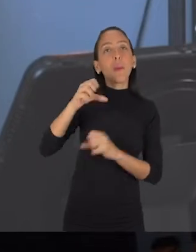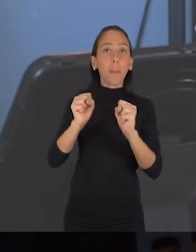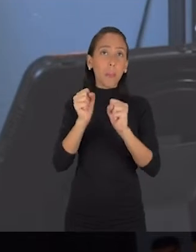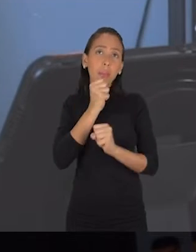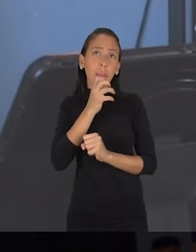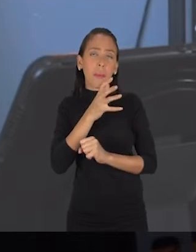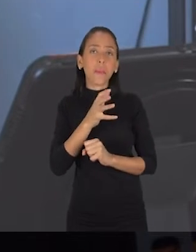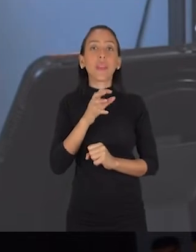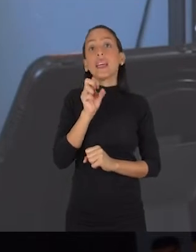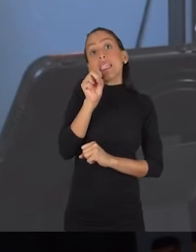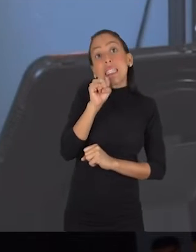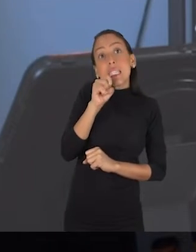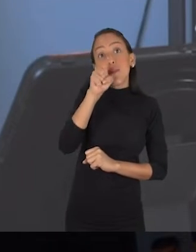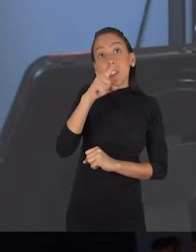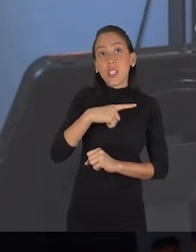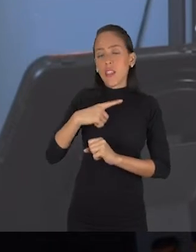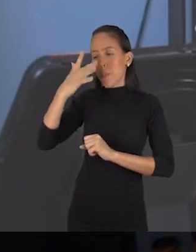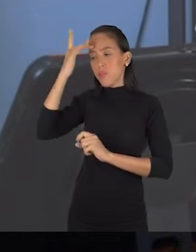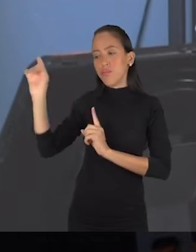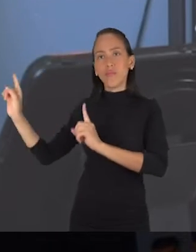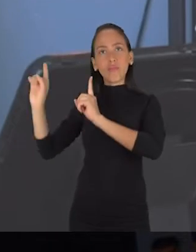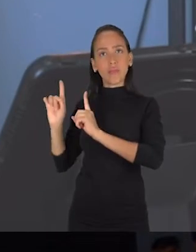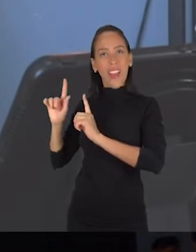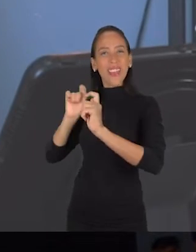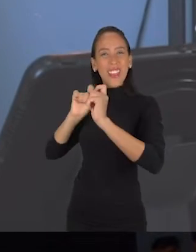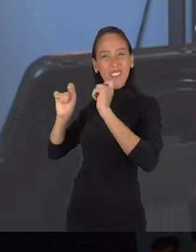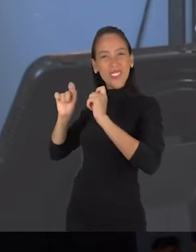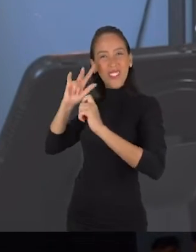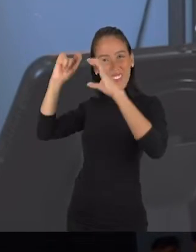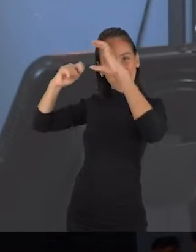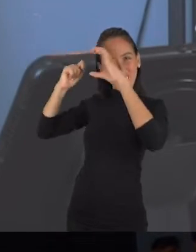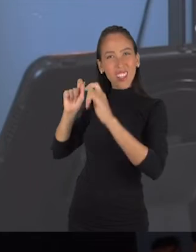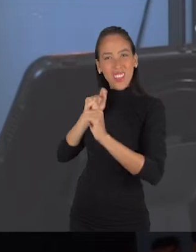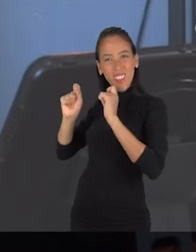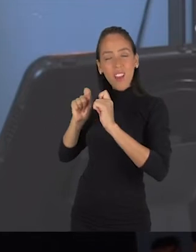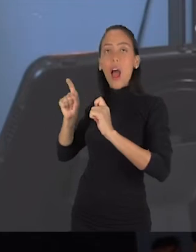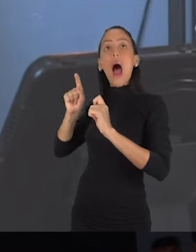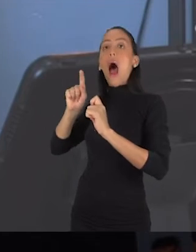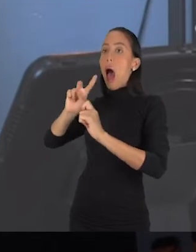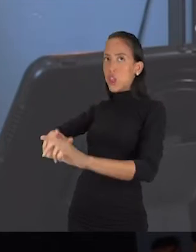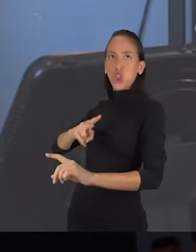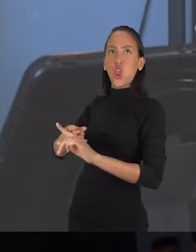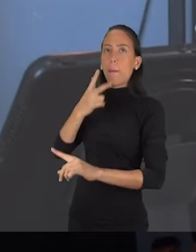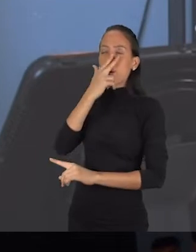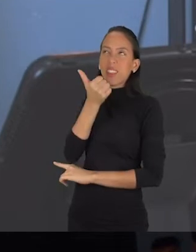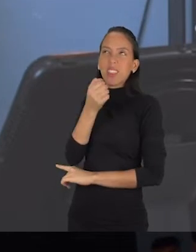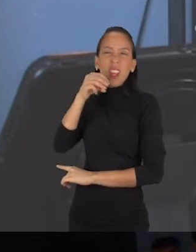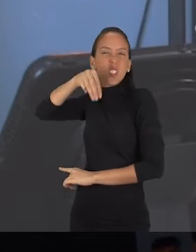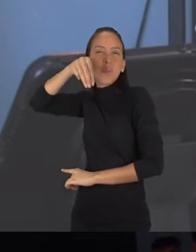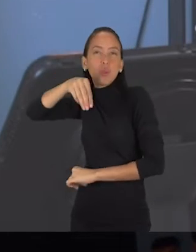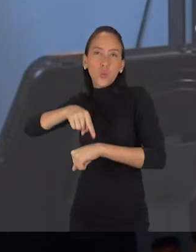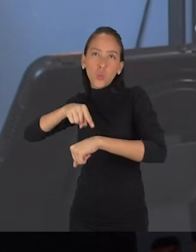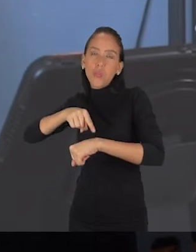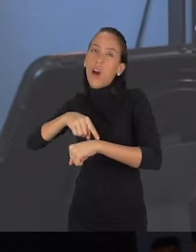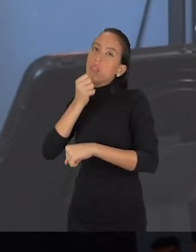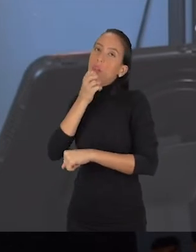Se você estiver com outra pessoa, se for uma entrevista, dobra esse tempo, porque tem mais uma pessoa por ali. Então vamos dizer que uma entrevista de